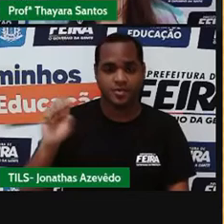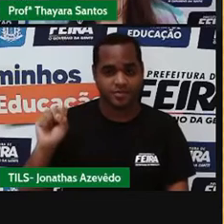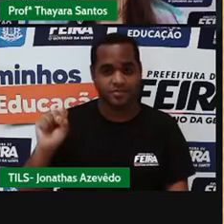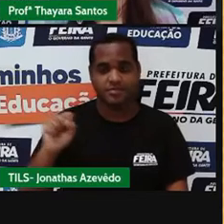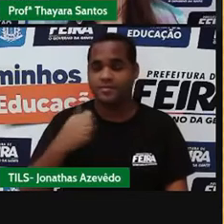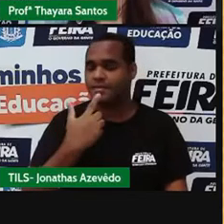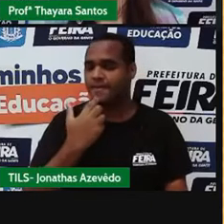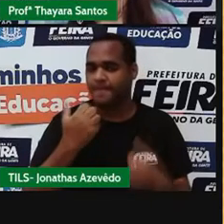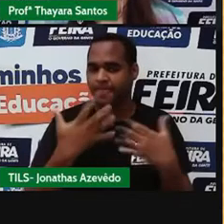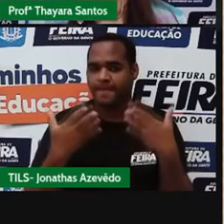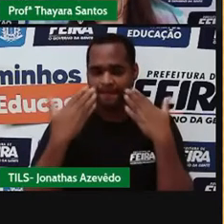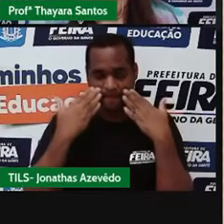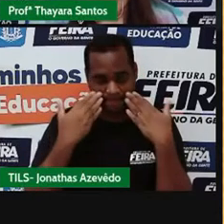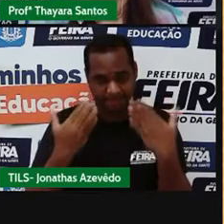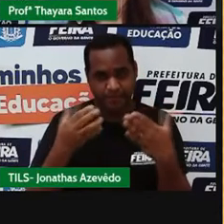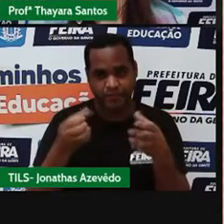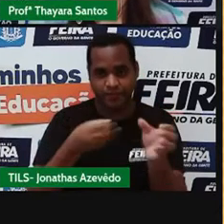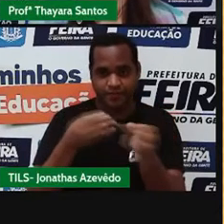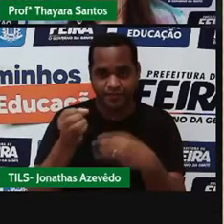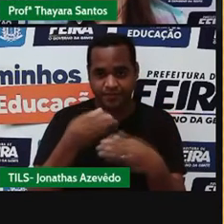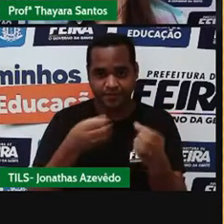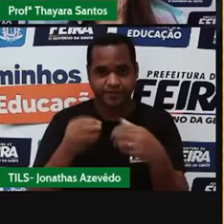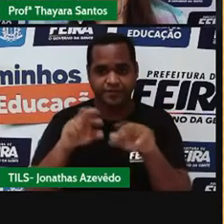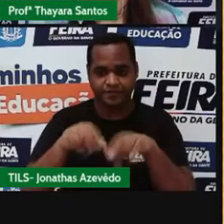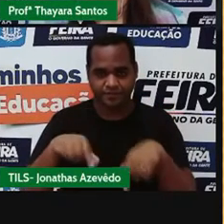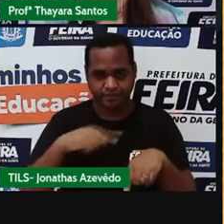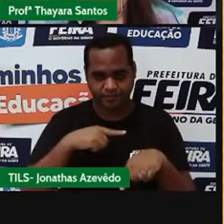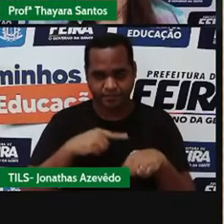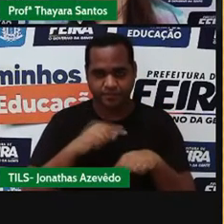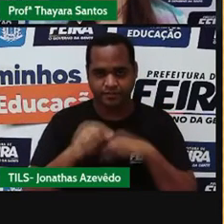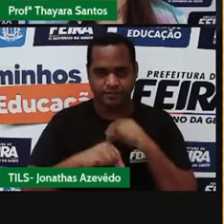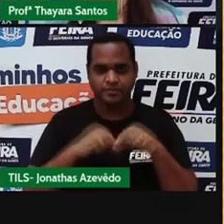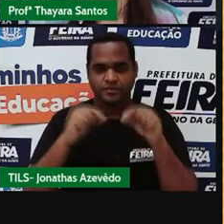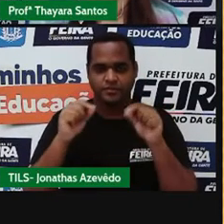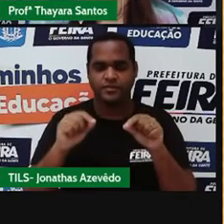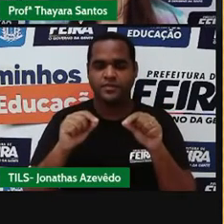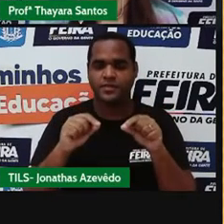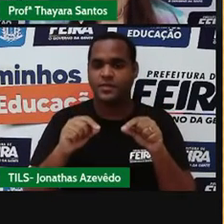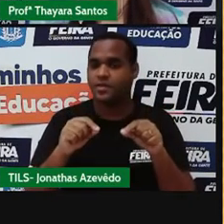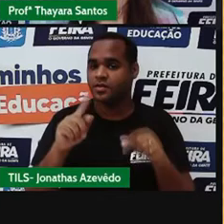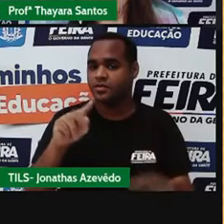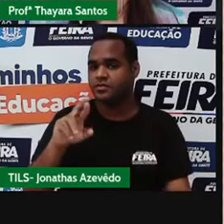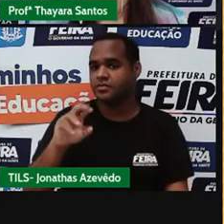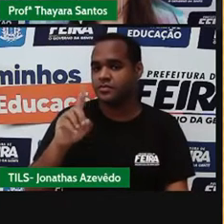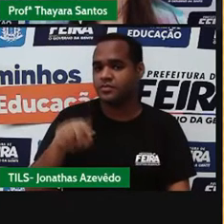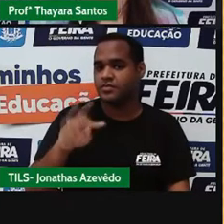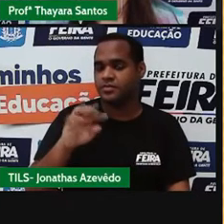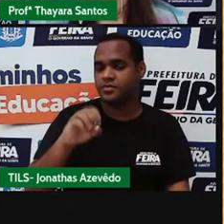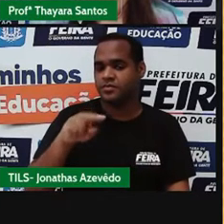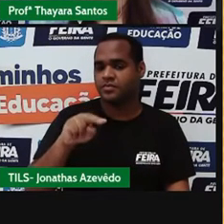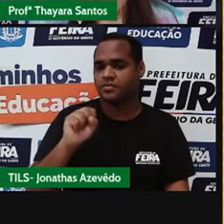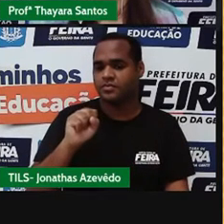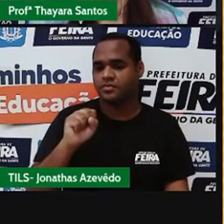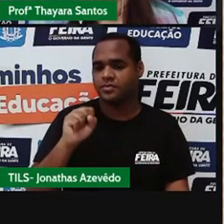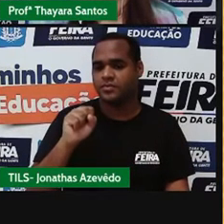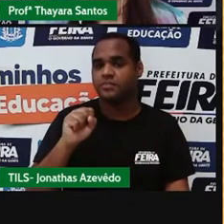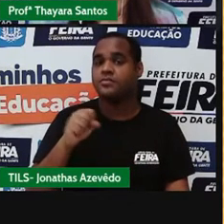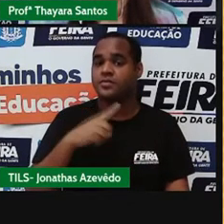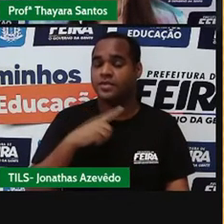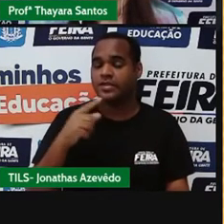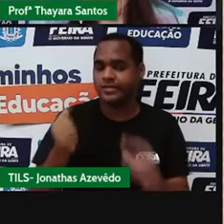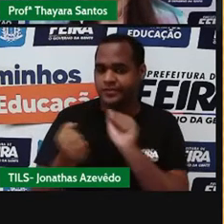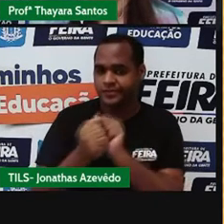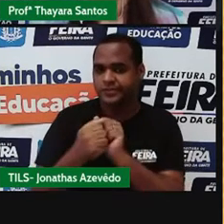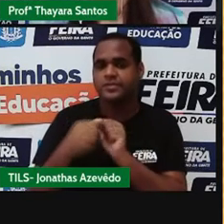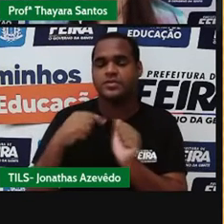estudos, apresentaram um novo modelo atômico, em que as partículas chamadas prótons ficam no centro, juntamente com outras